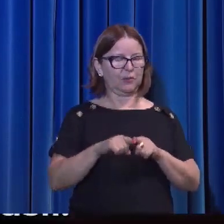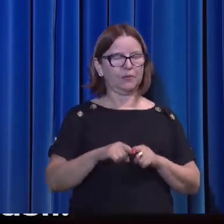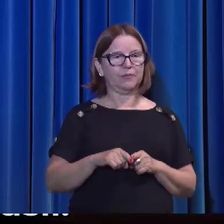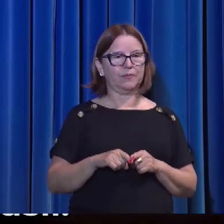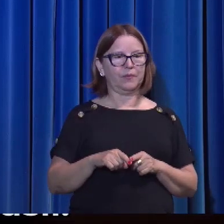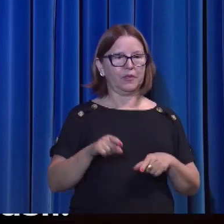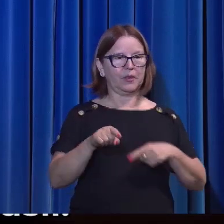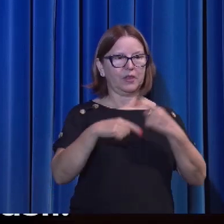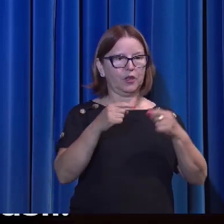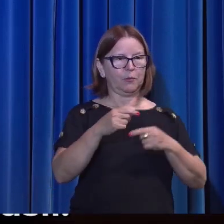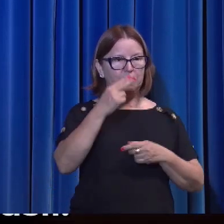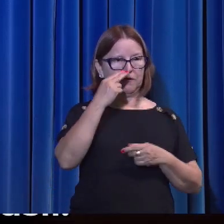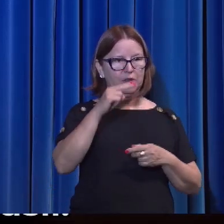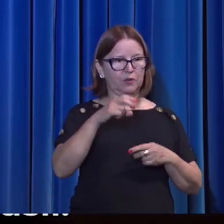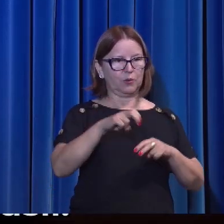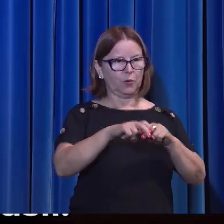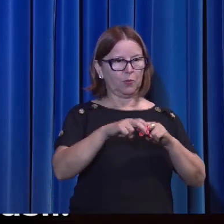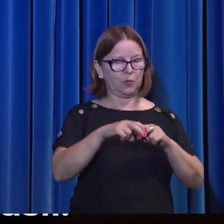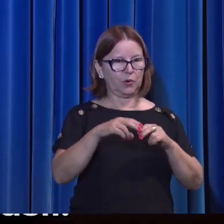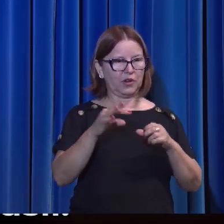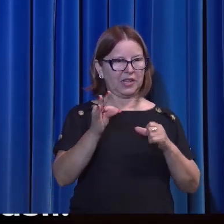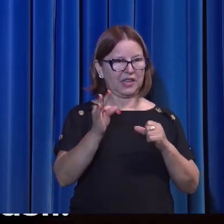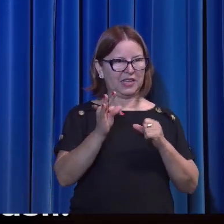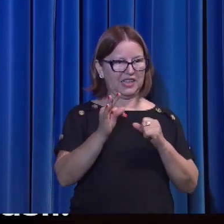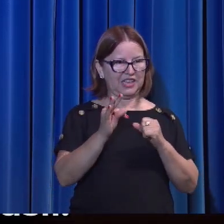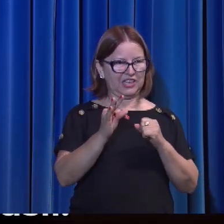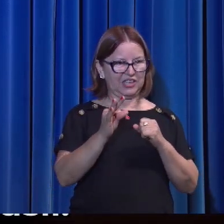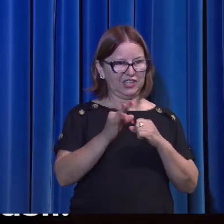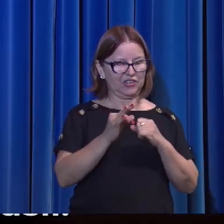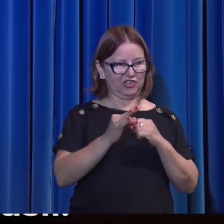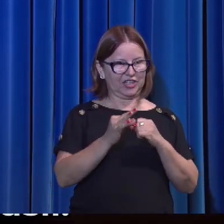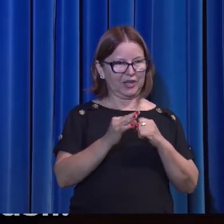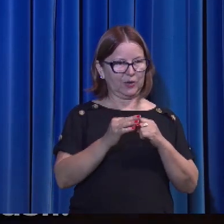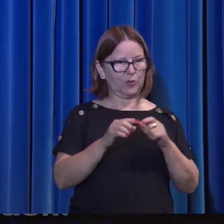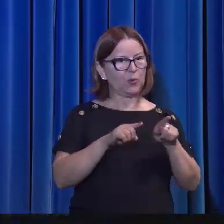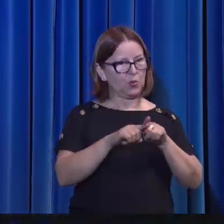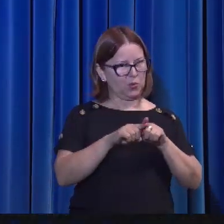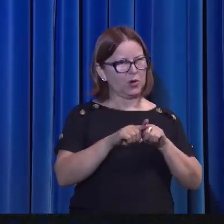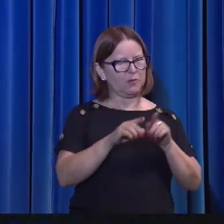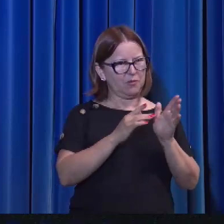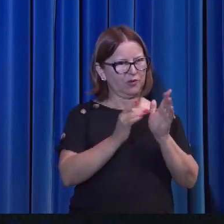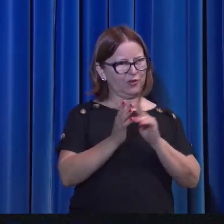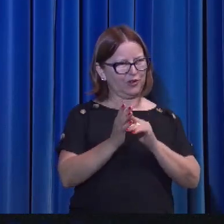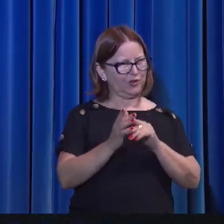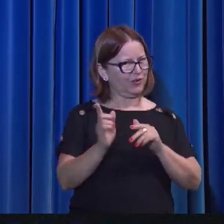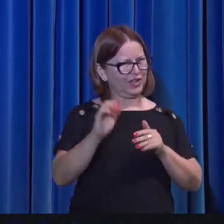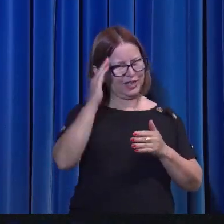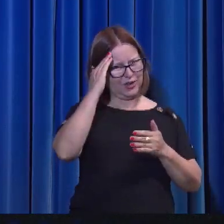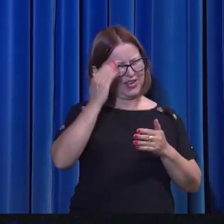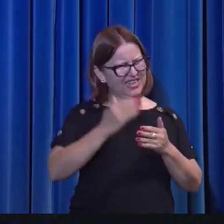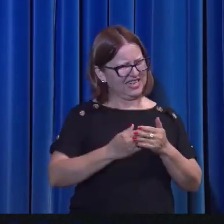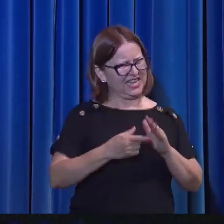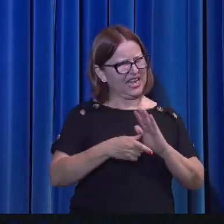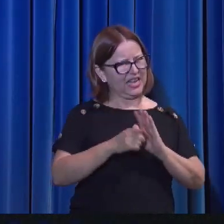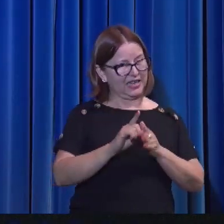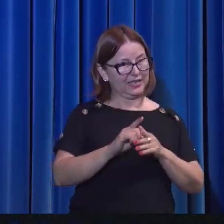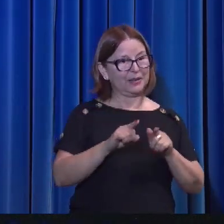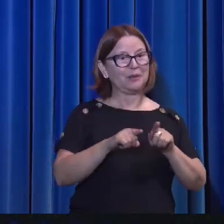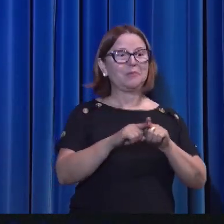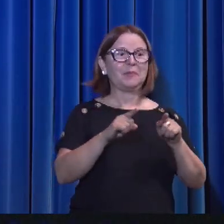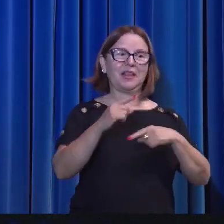Tiago. Depois foi visto por Tiago. Esse Tiago aqui é o irmão do Senhor, que não cria no Senhor, mas que teve a